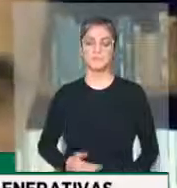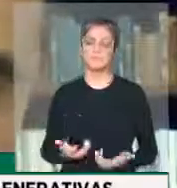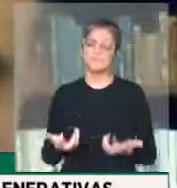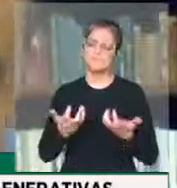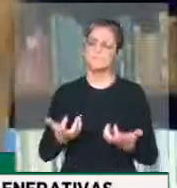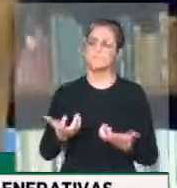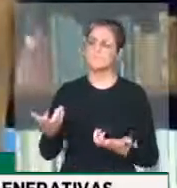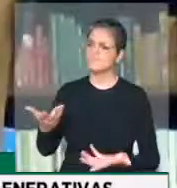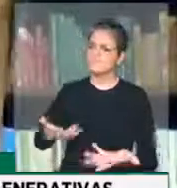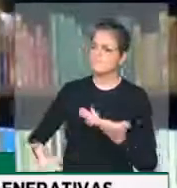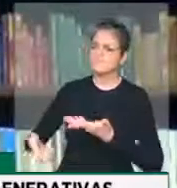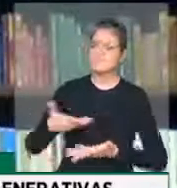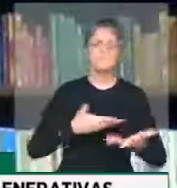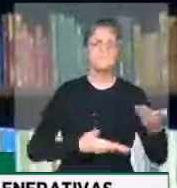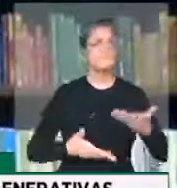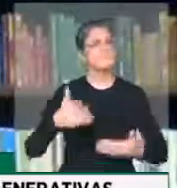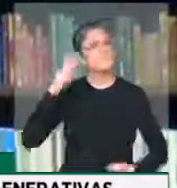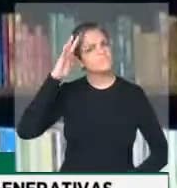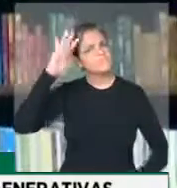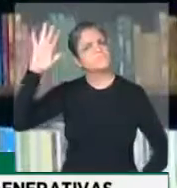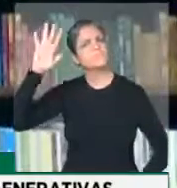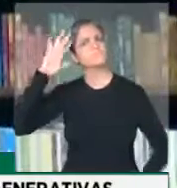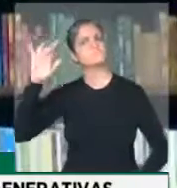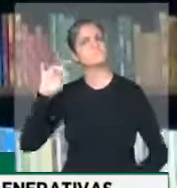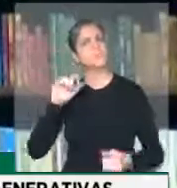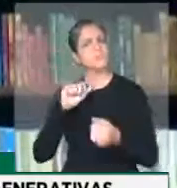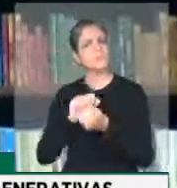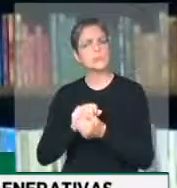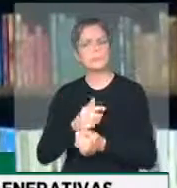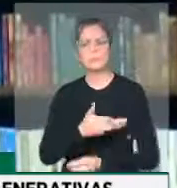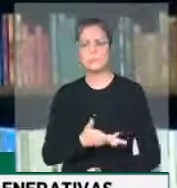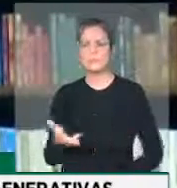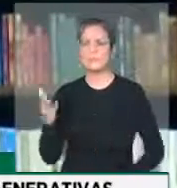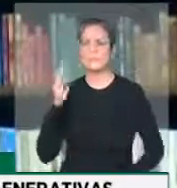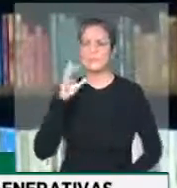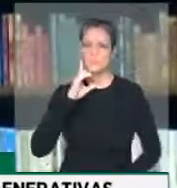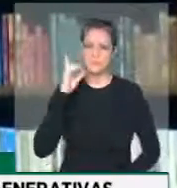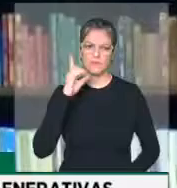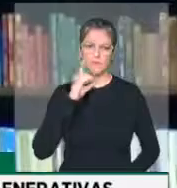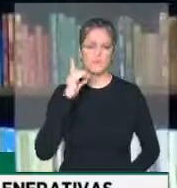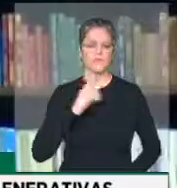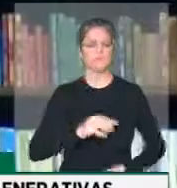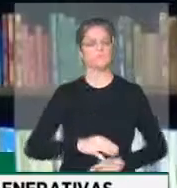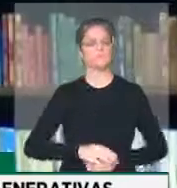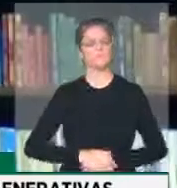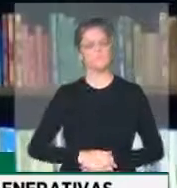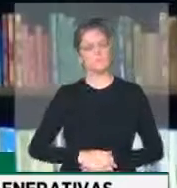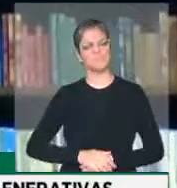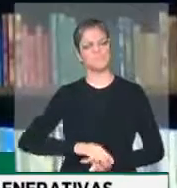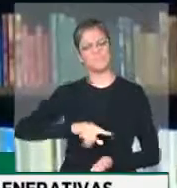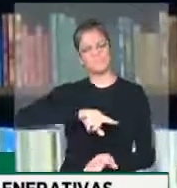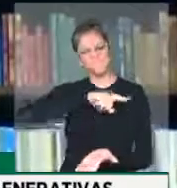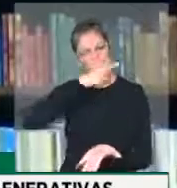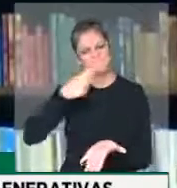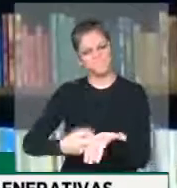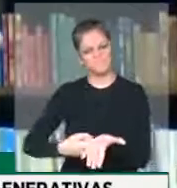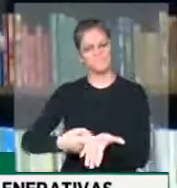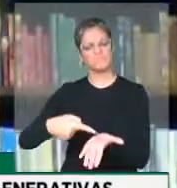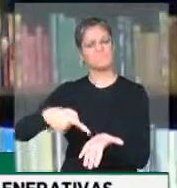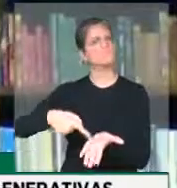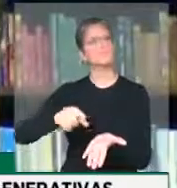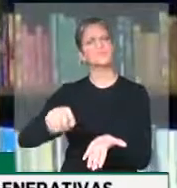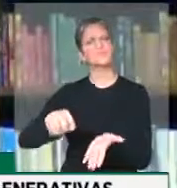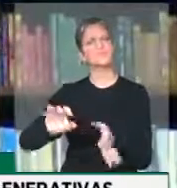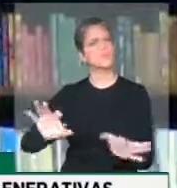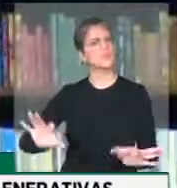parlamentares no sentido de que um pacto, que é uma união, só consegue subsistir com